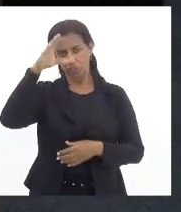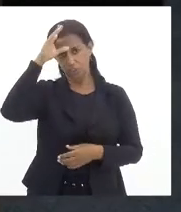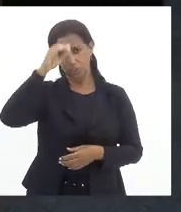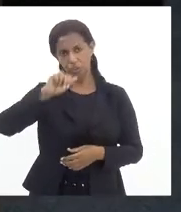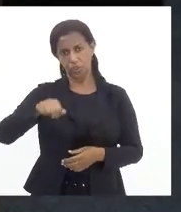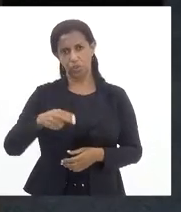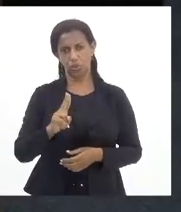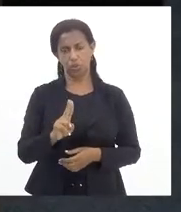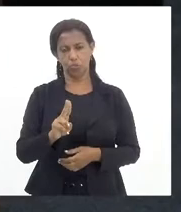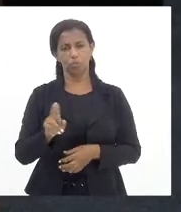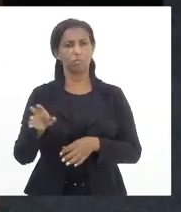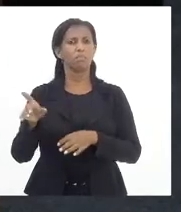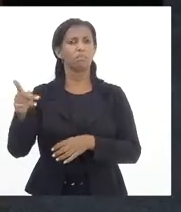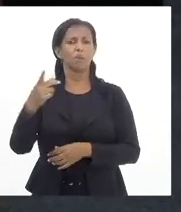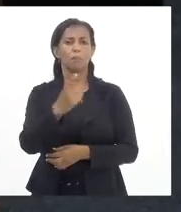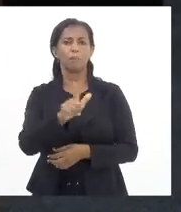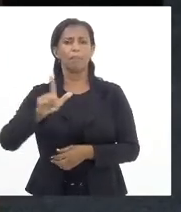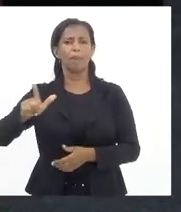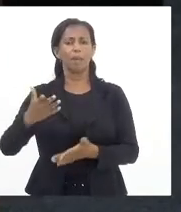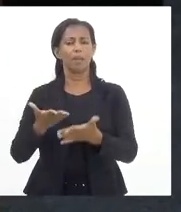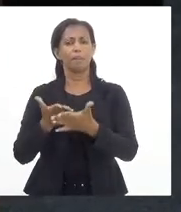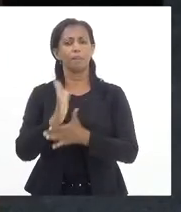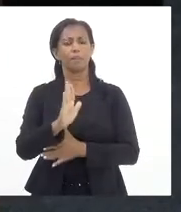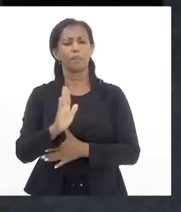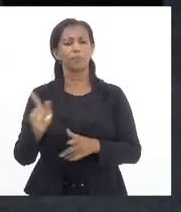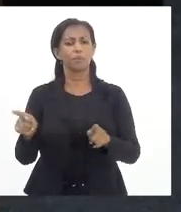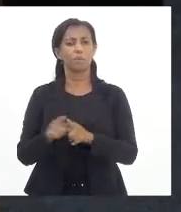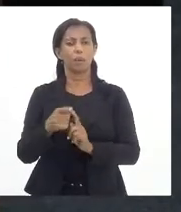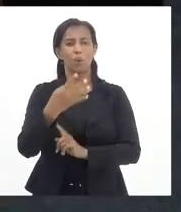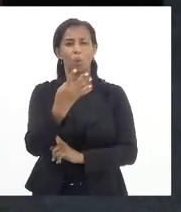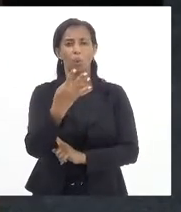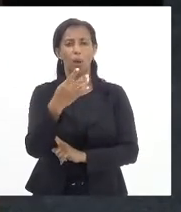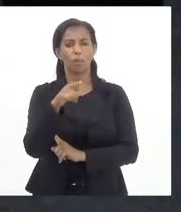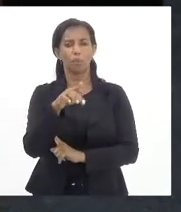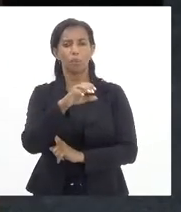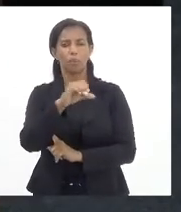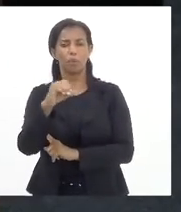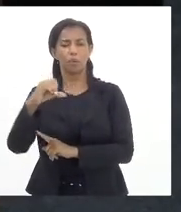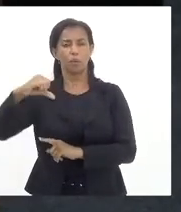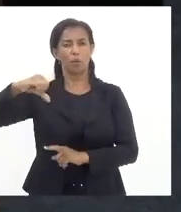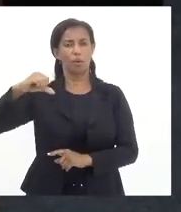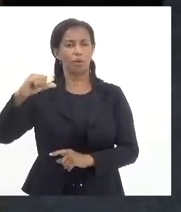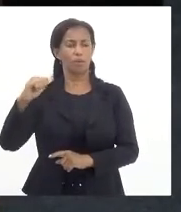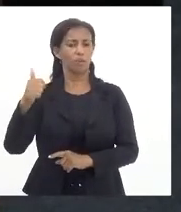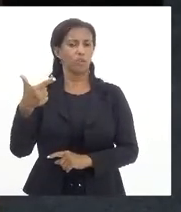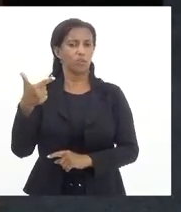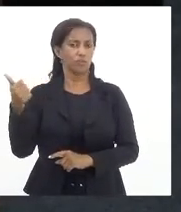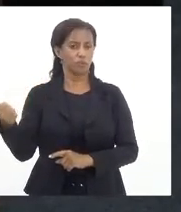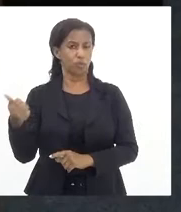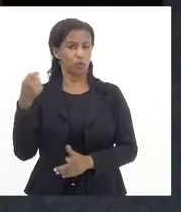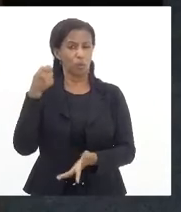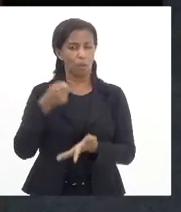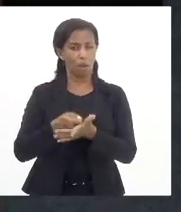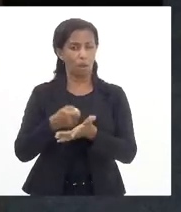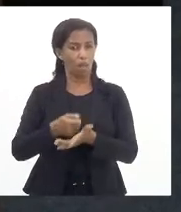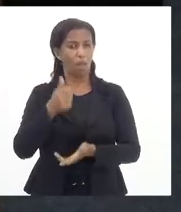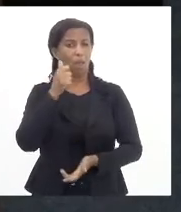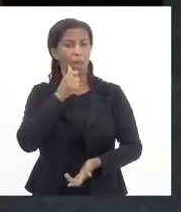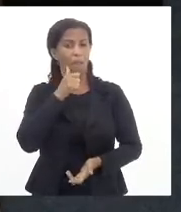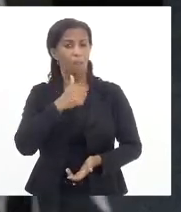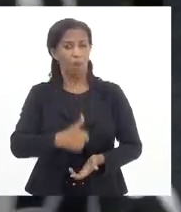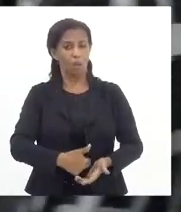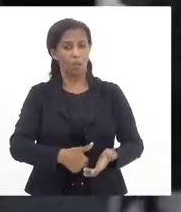pelo projeto de lei que aprovamos hoje, 4.009-A de 2021, que garante a mulheres mais